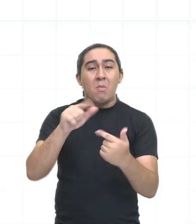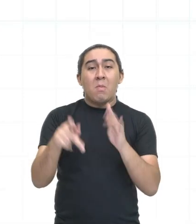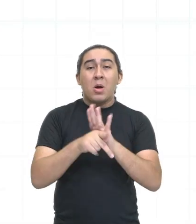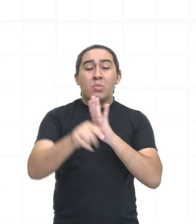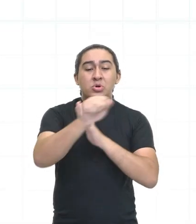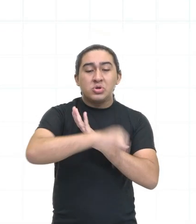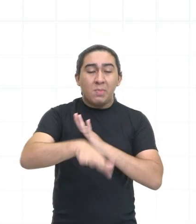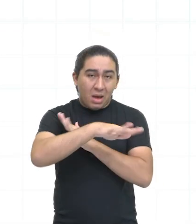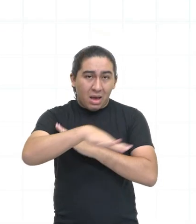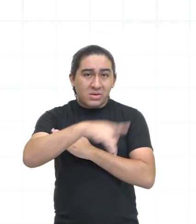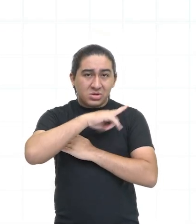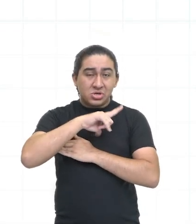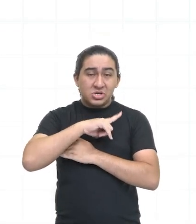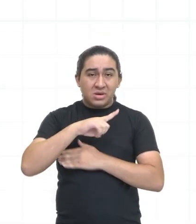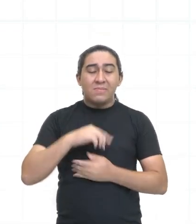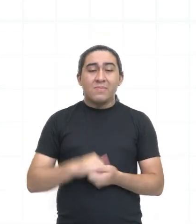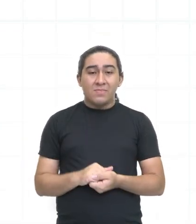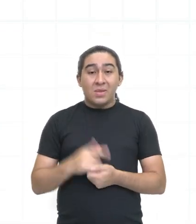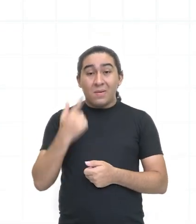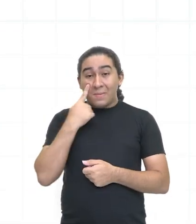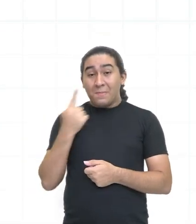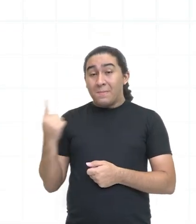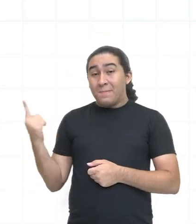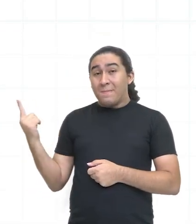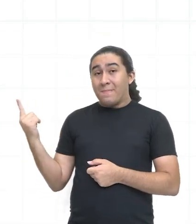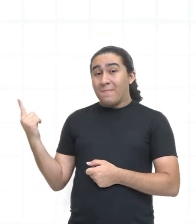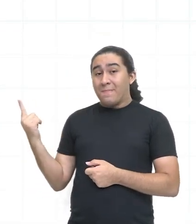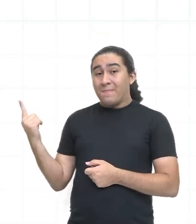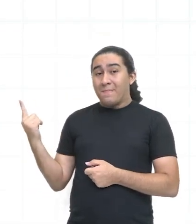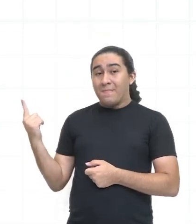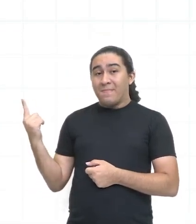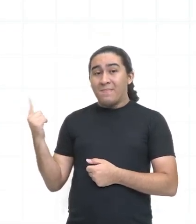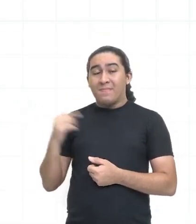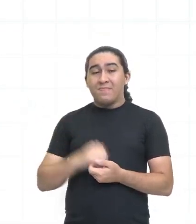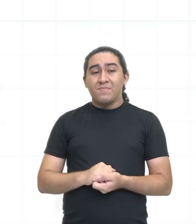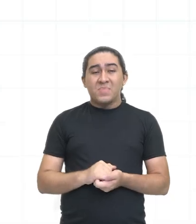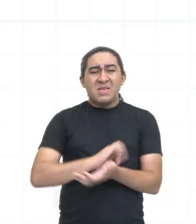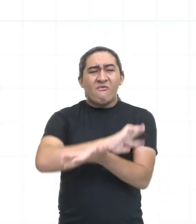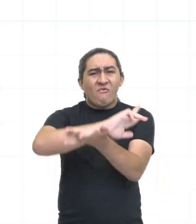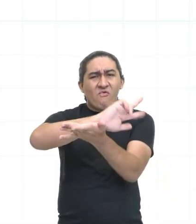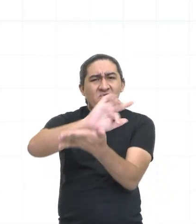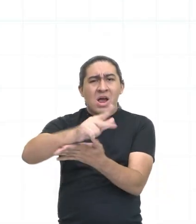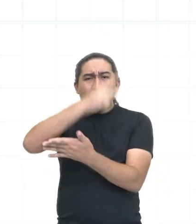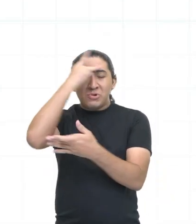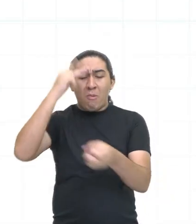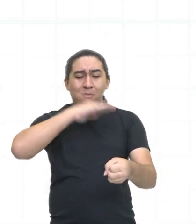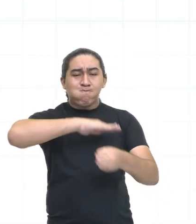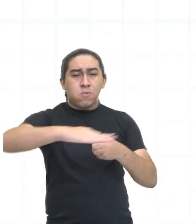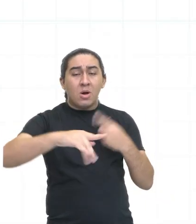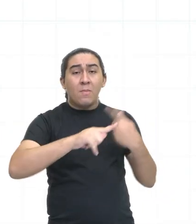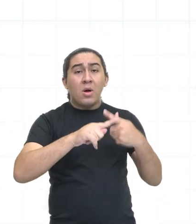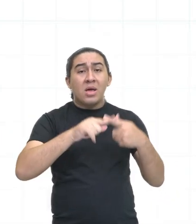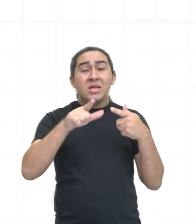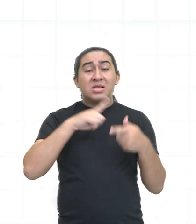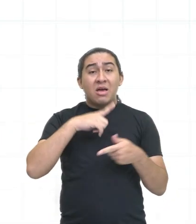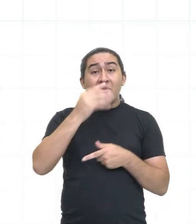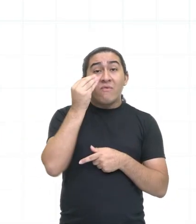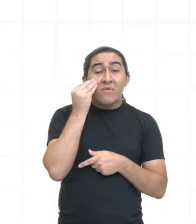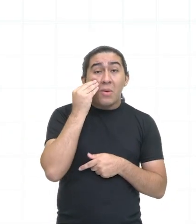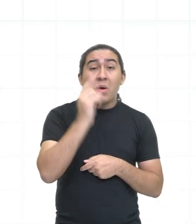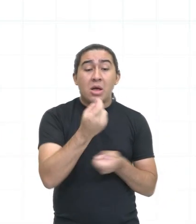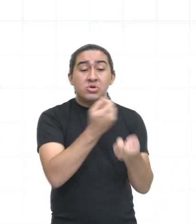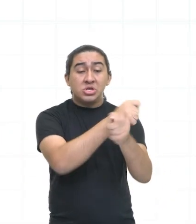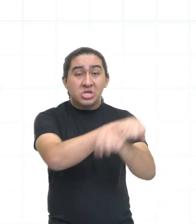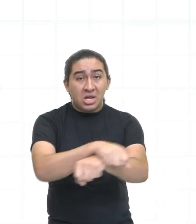momento que era justamente aqui, o Coliseu, eles estão aqui no meio do Coliseu. Por quê? Porque eles iam lutar contra o outro.